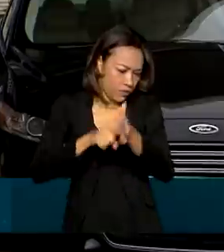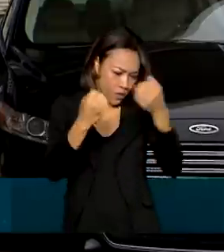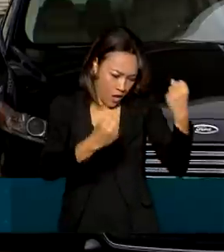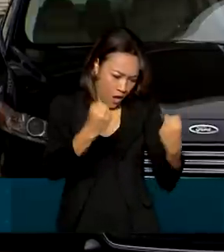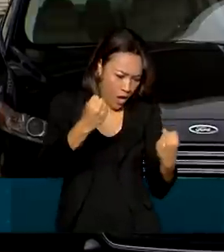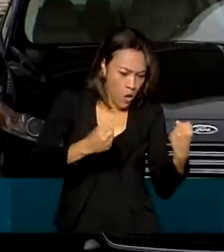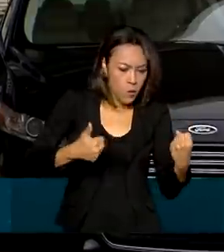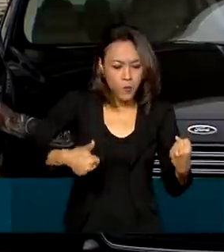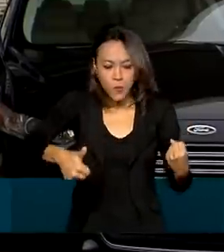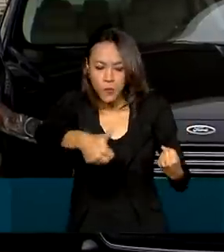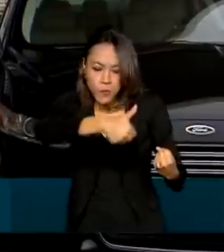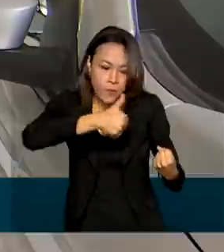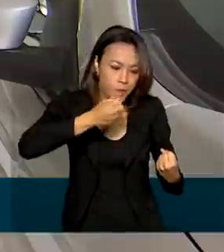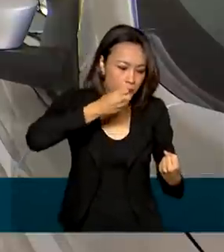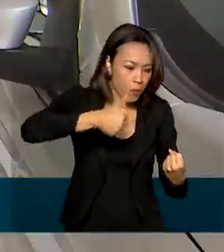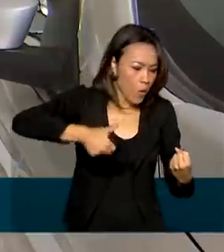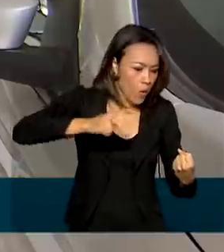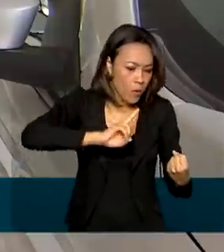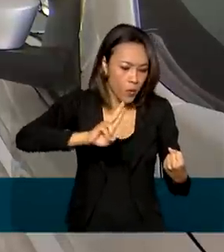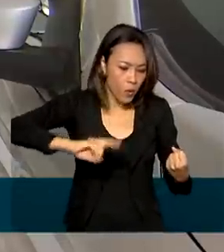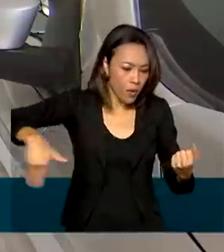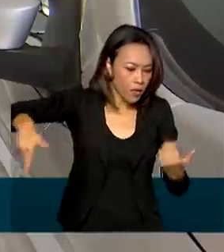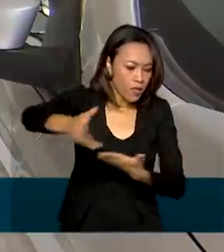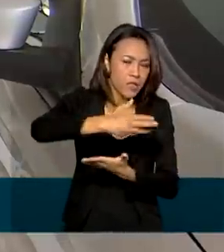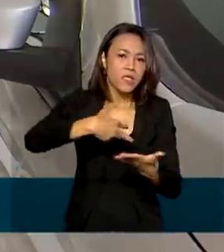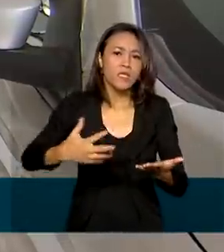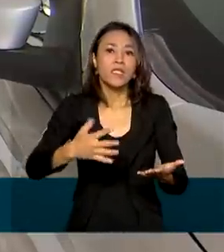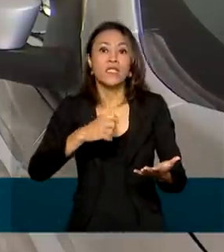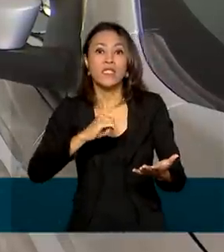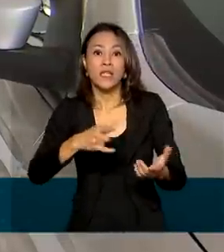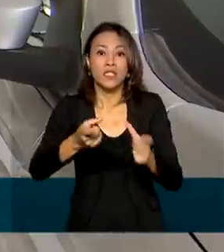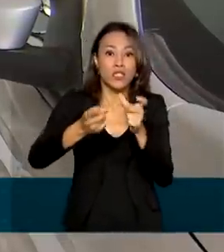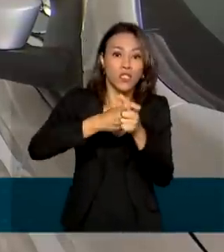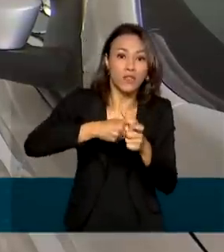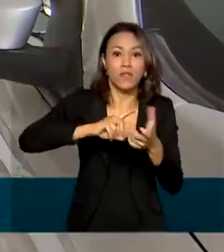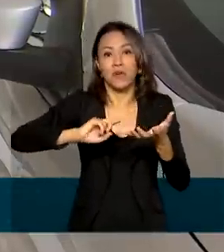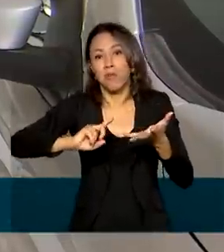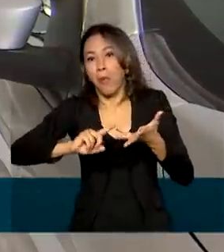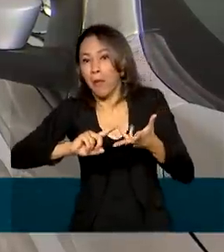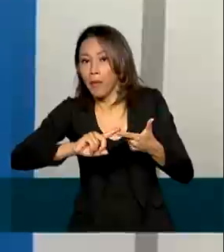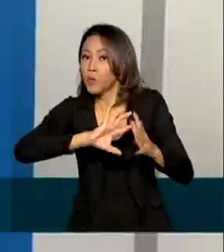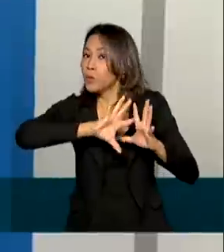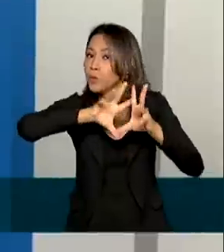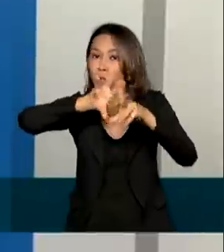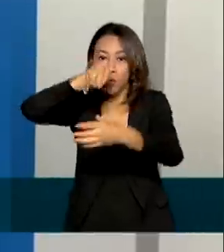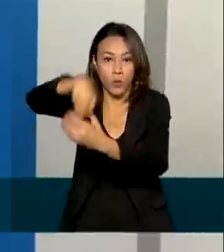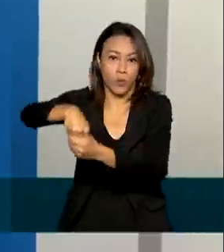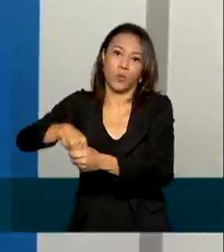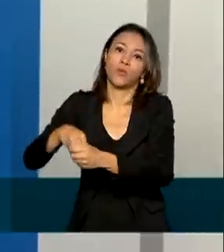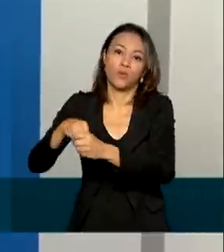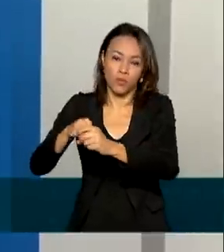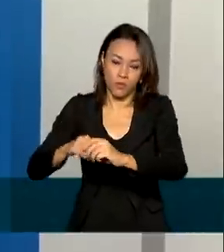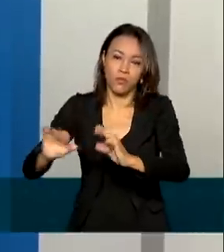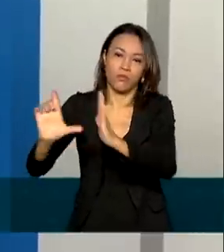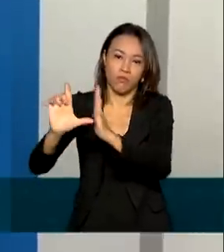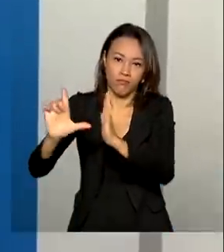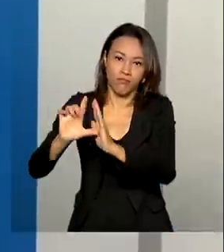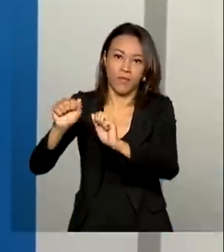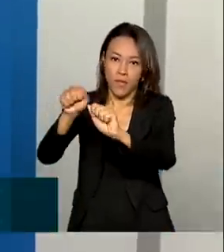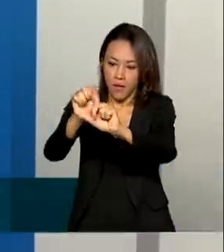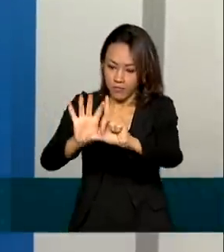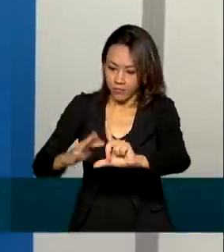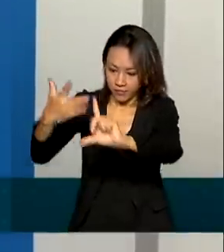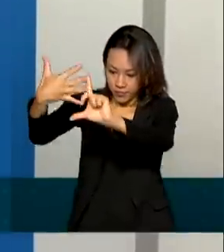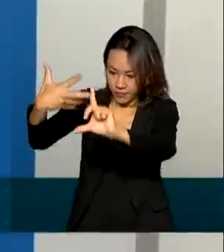impedimentos para transferência, débitos e restrições, tudo de forma online. Sai automaticamente da